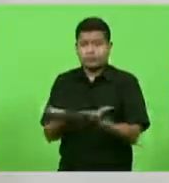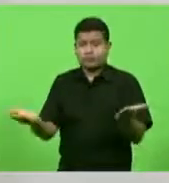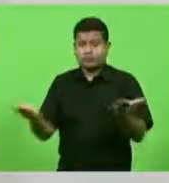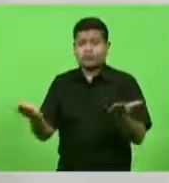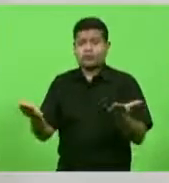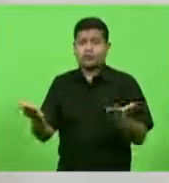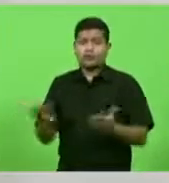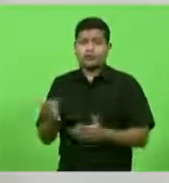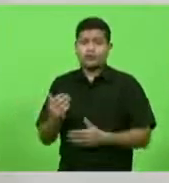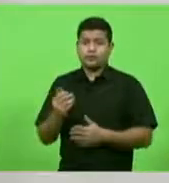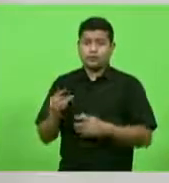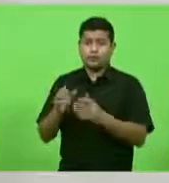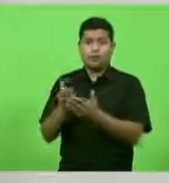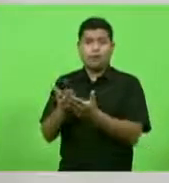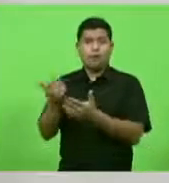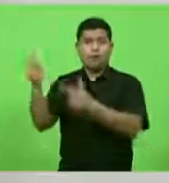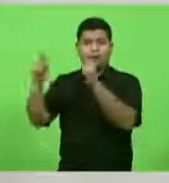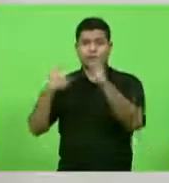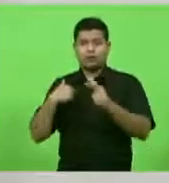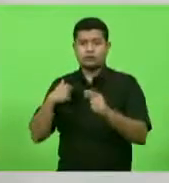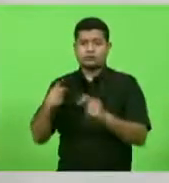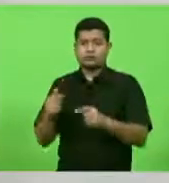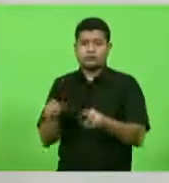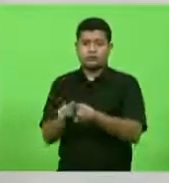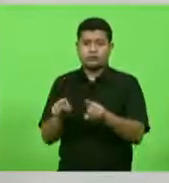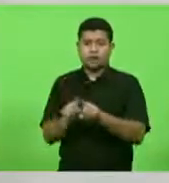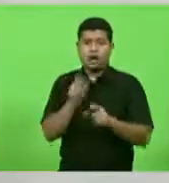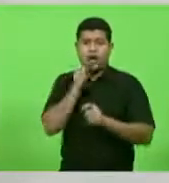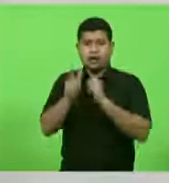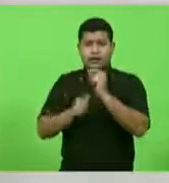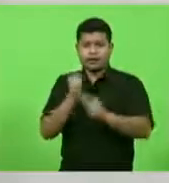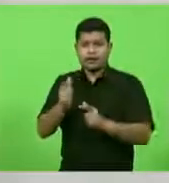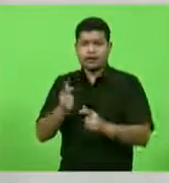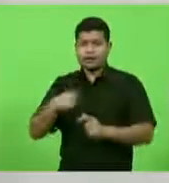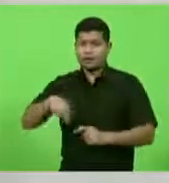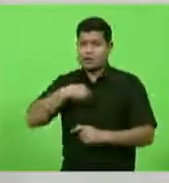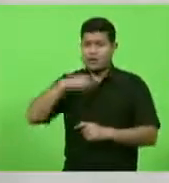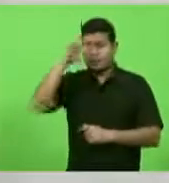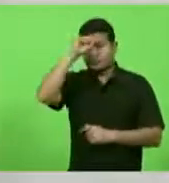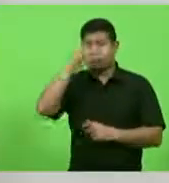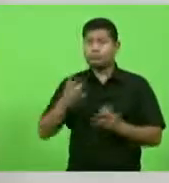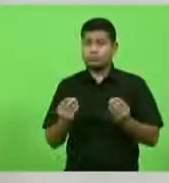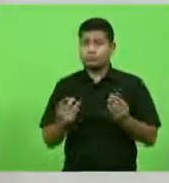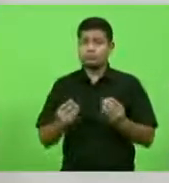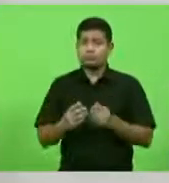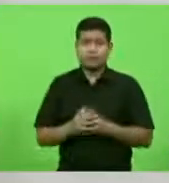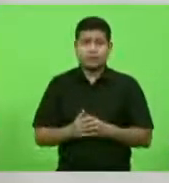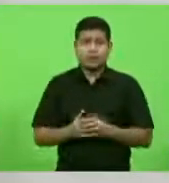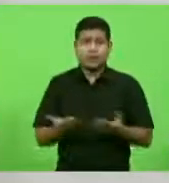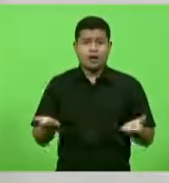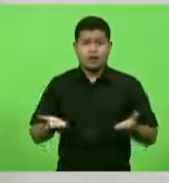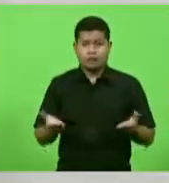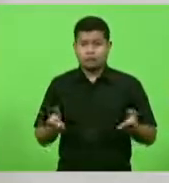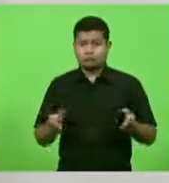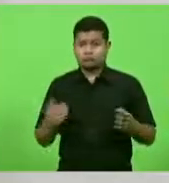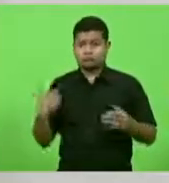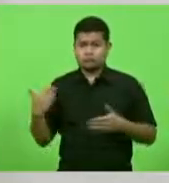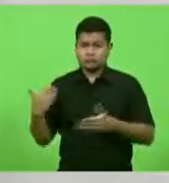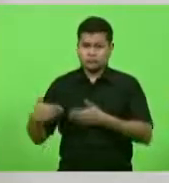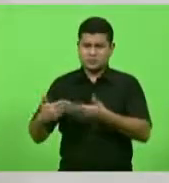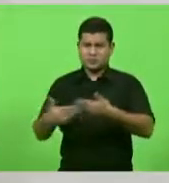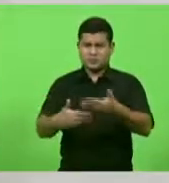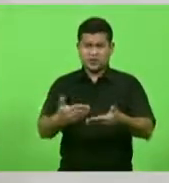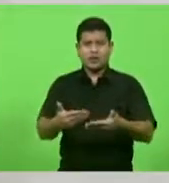contrárias. As críticas nos ensinam muito. Durante este percurso, uma das capacidades